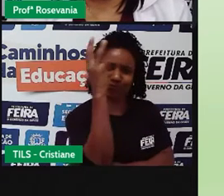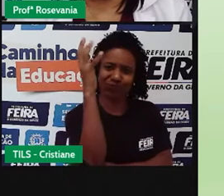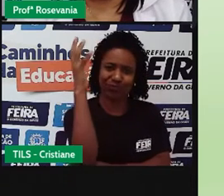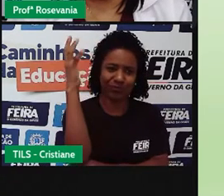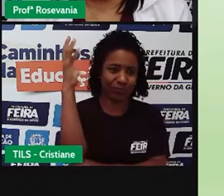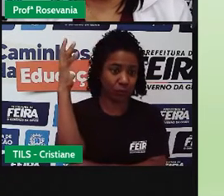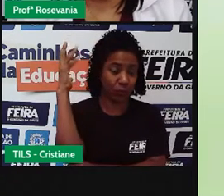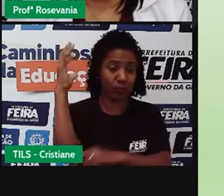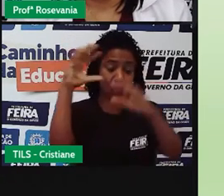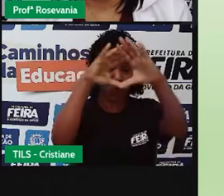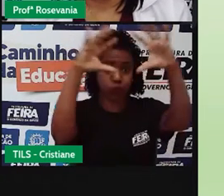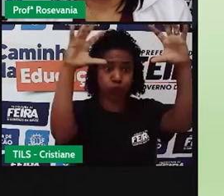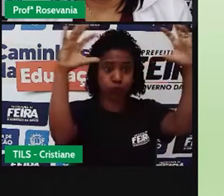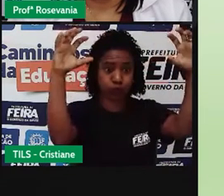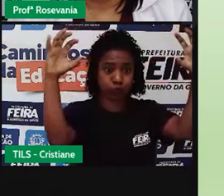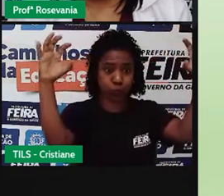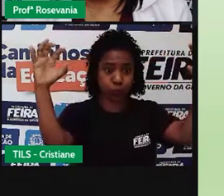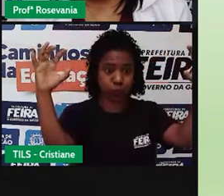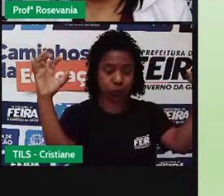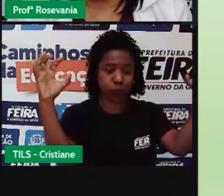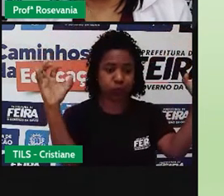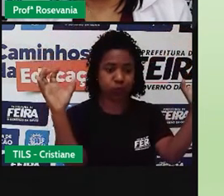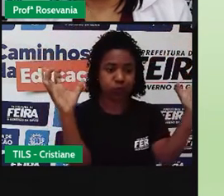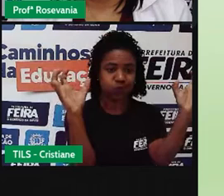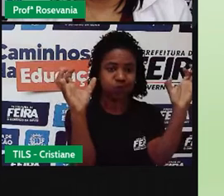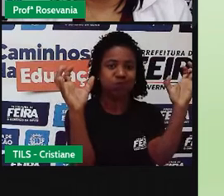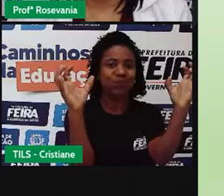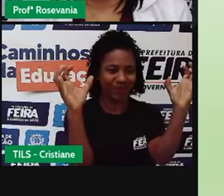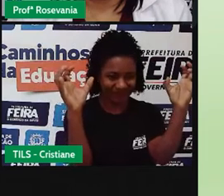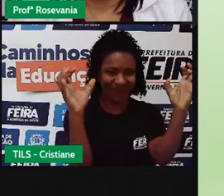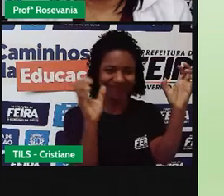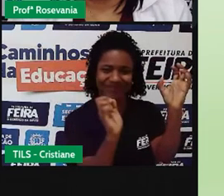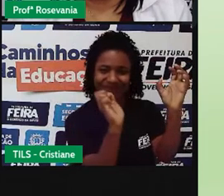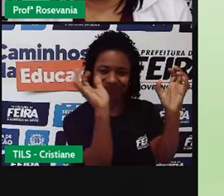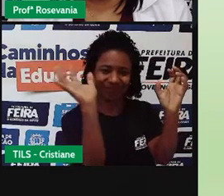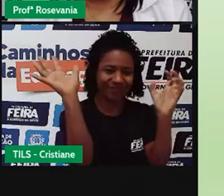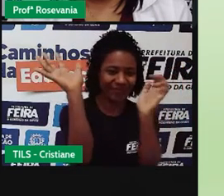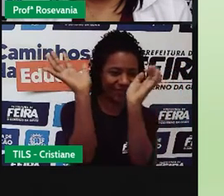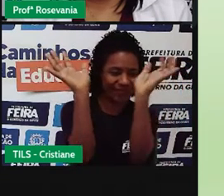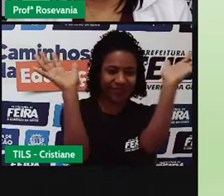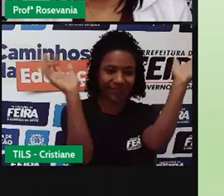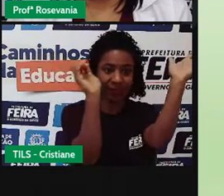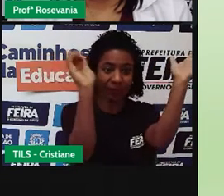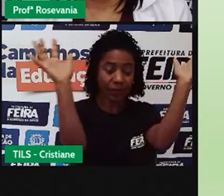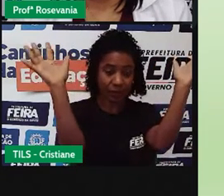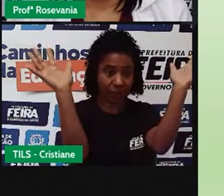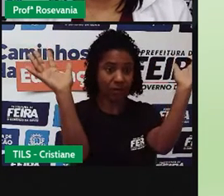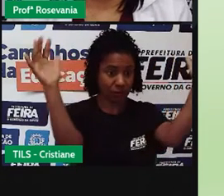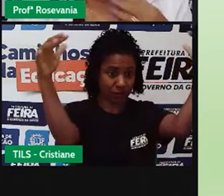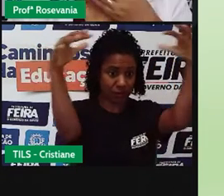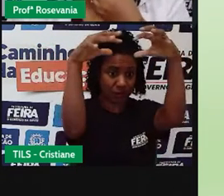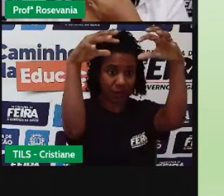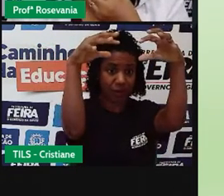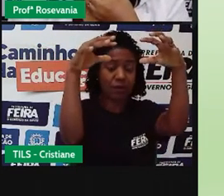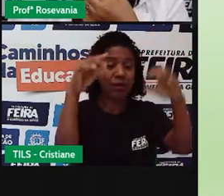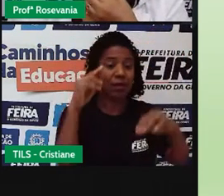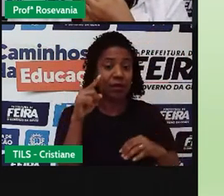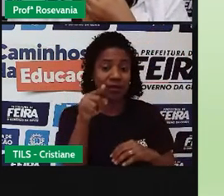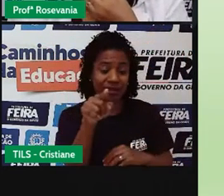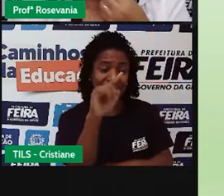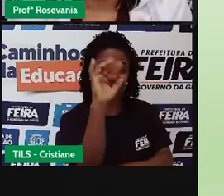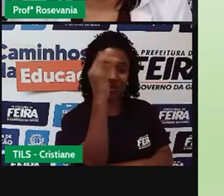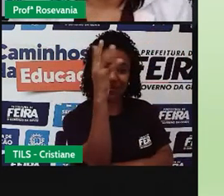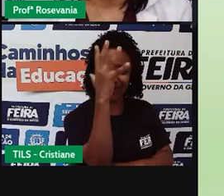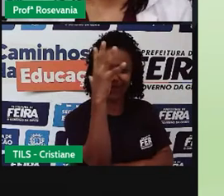árvore, né, de porte grande, ela cresce, e depois tem esses galinhos aí, e depois tem, ó, essas folhagens assim na pontinha, uma árvore